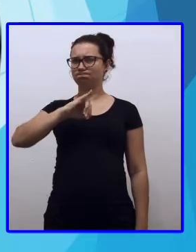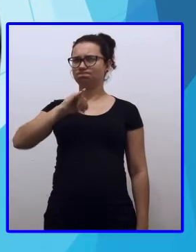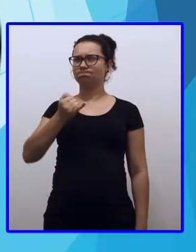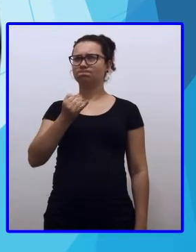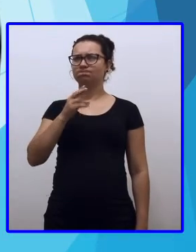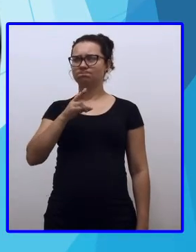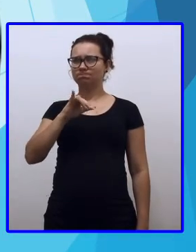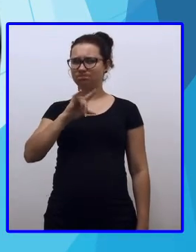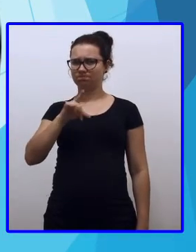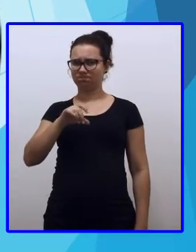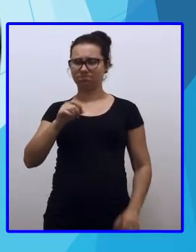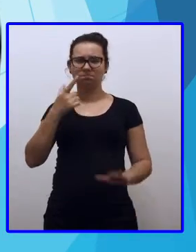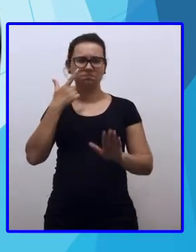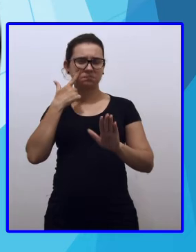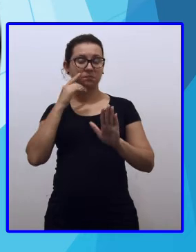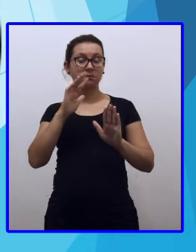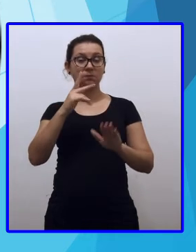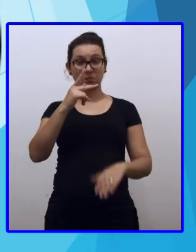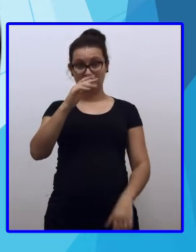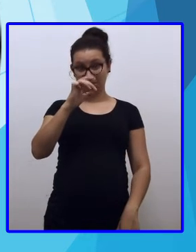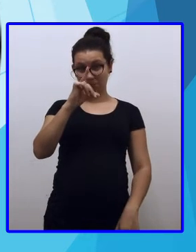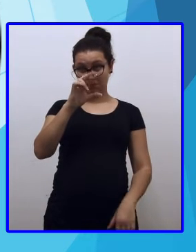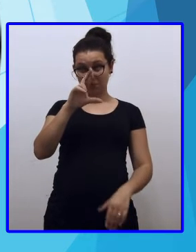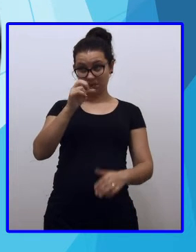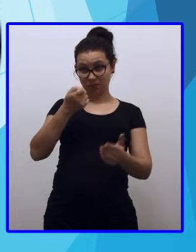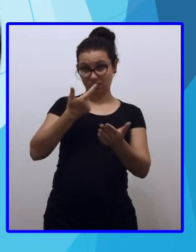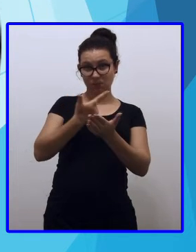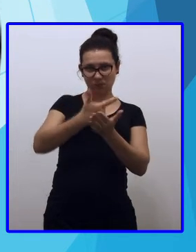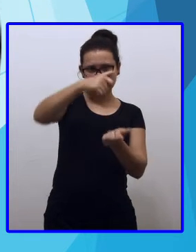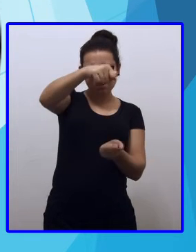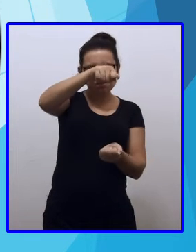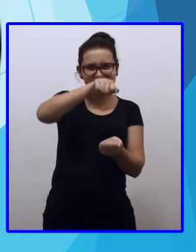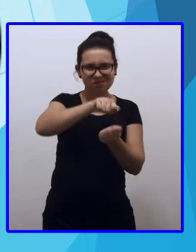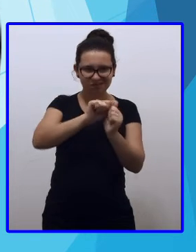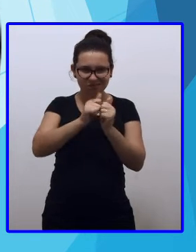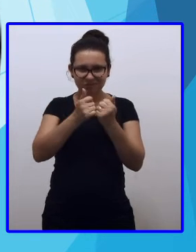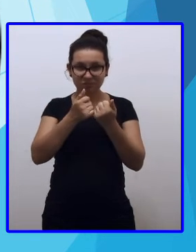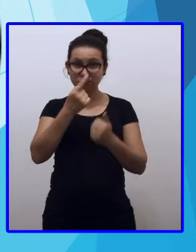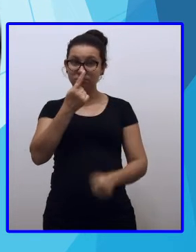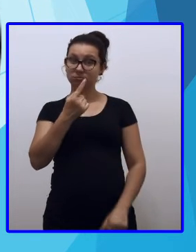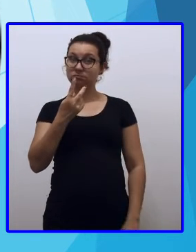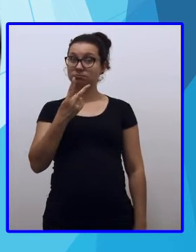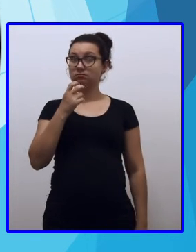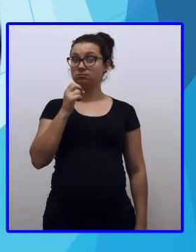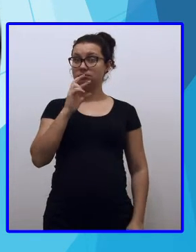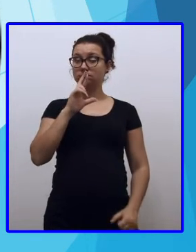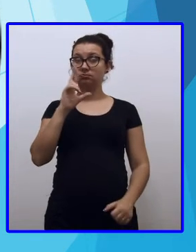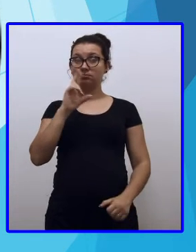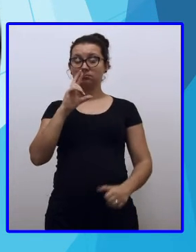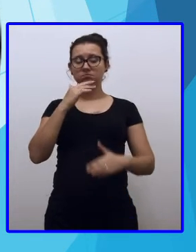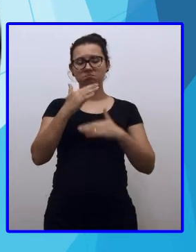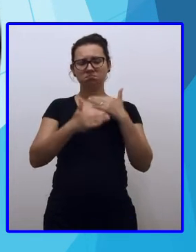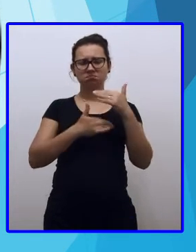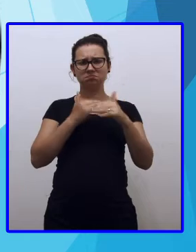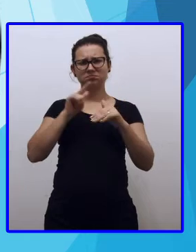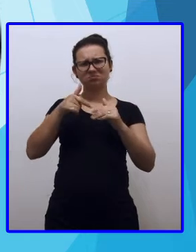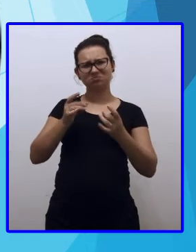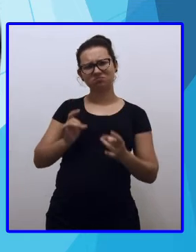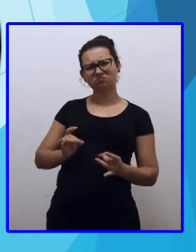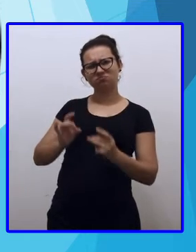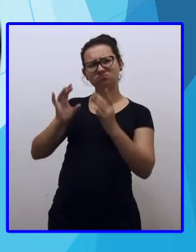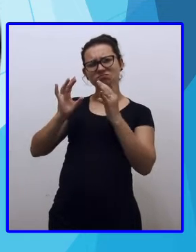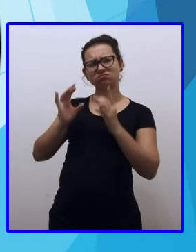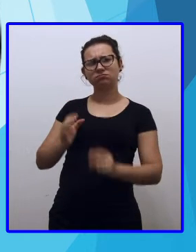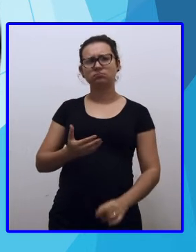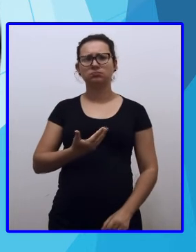Pedro comprou uma sanduicheira por cento e vinte reais. Depois de um tempo, ele vendeu para sua